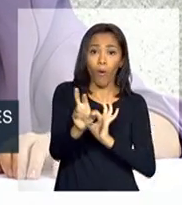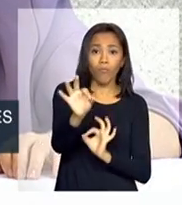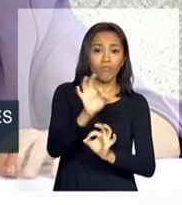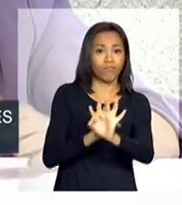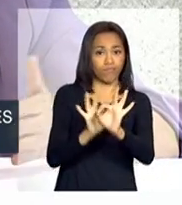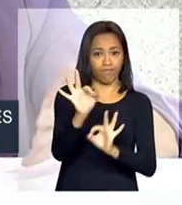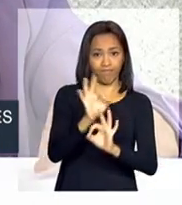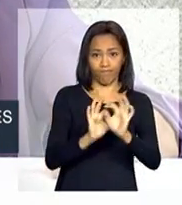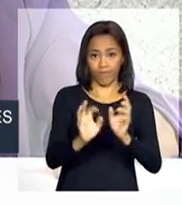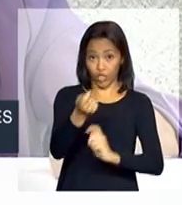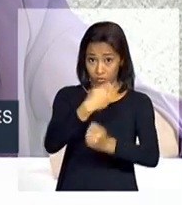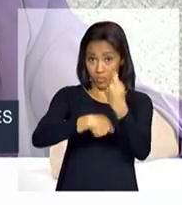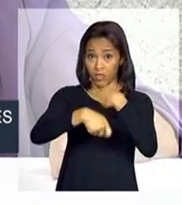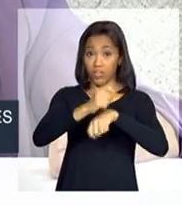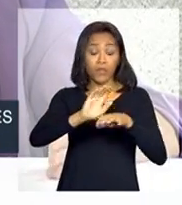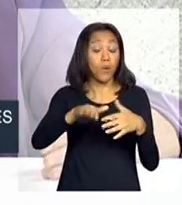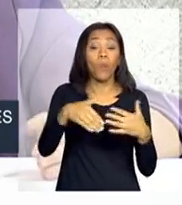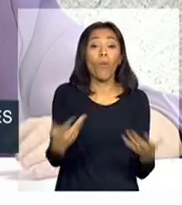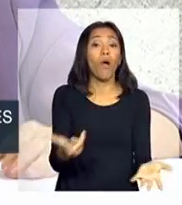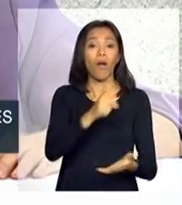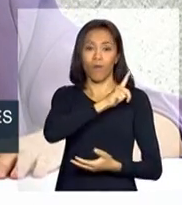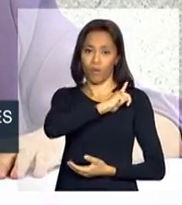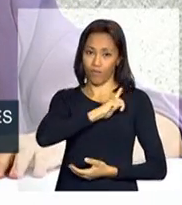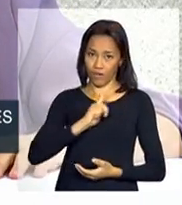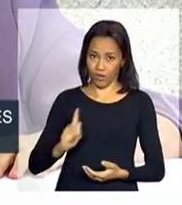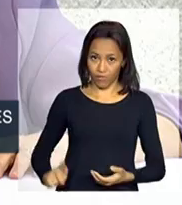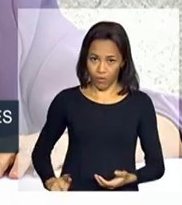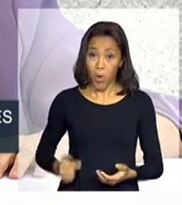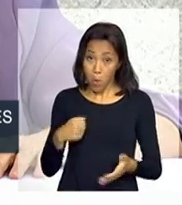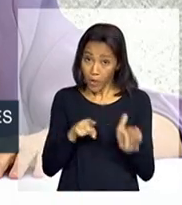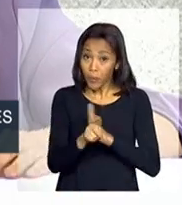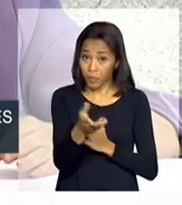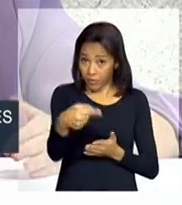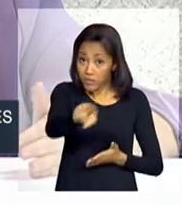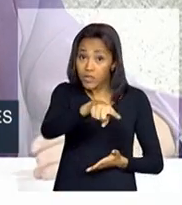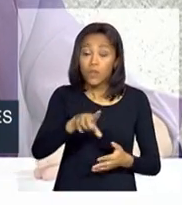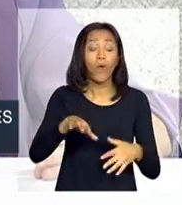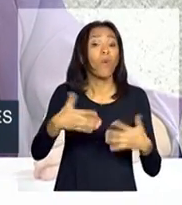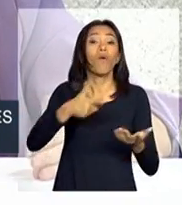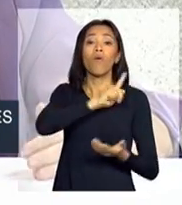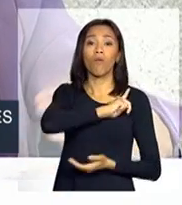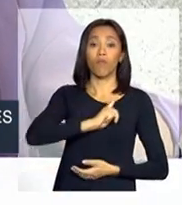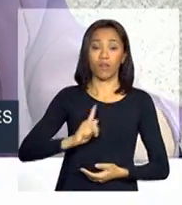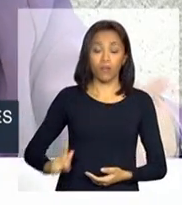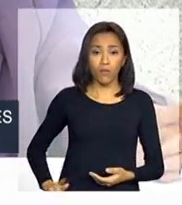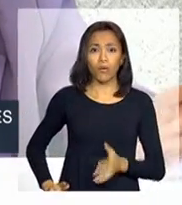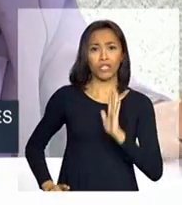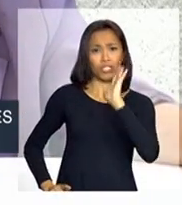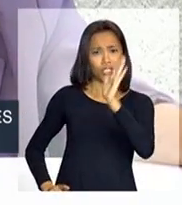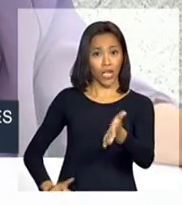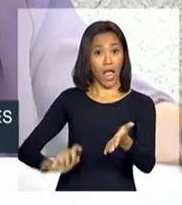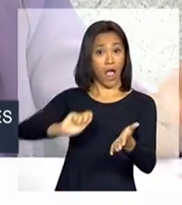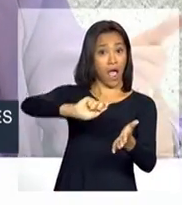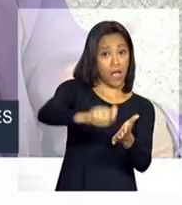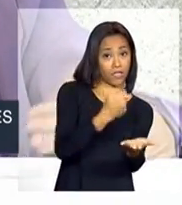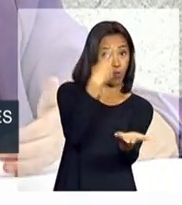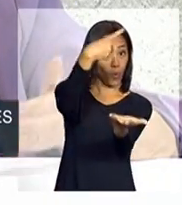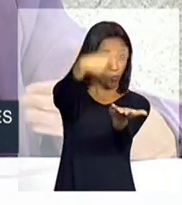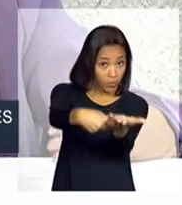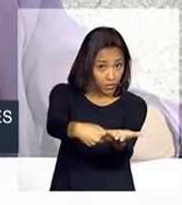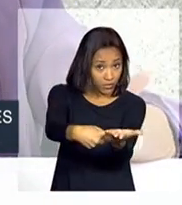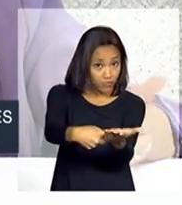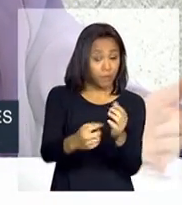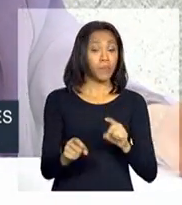E qual é o governador que, eu pergunto, qual é o governador que já assinou o pacto e